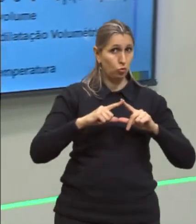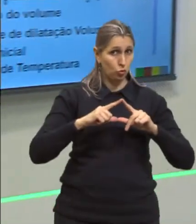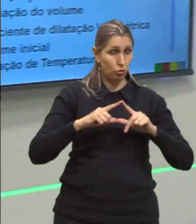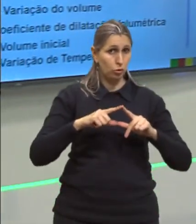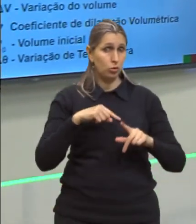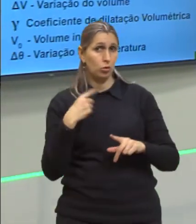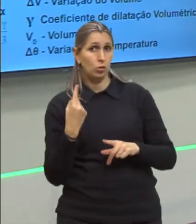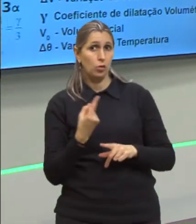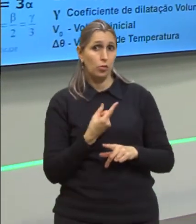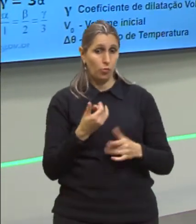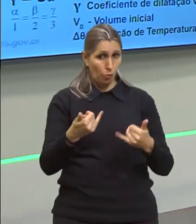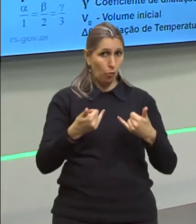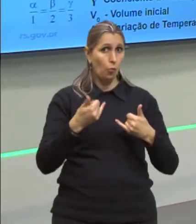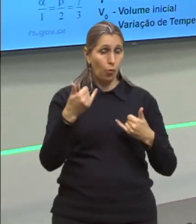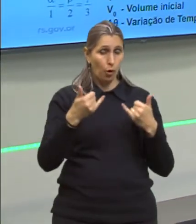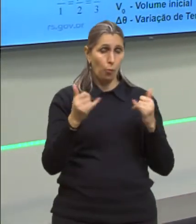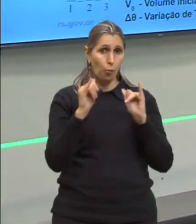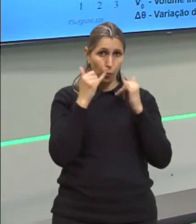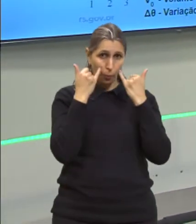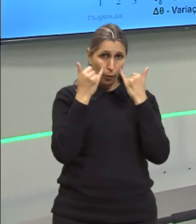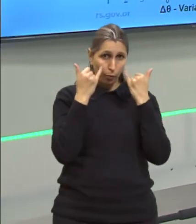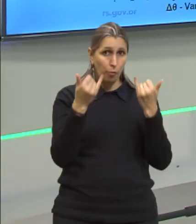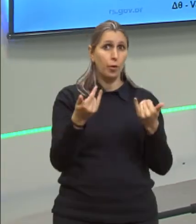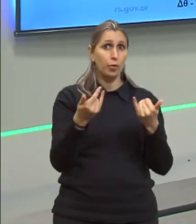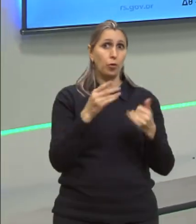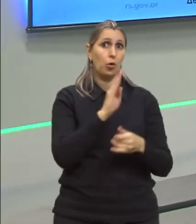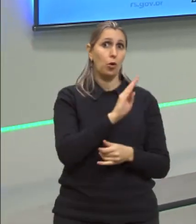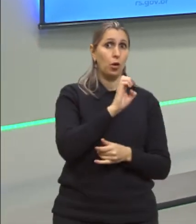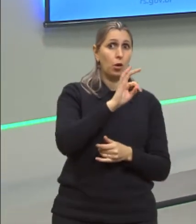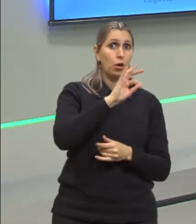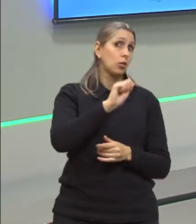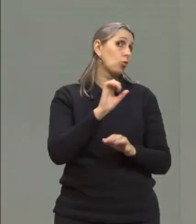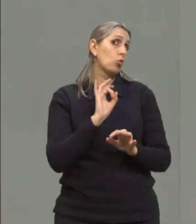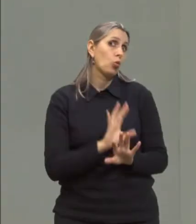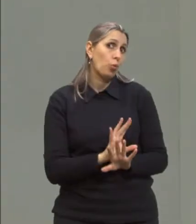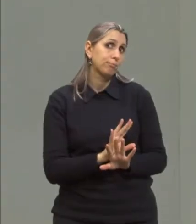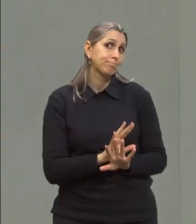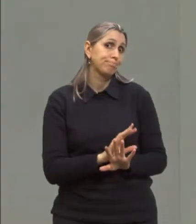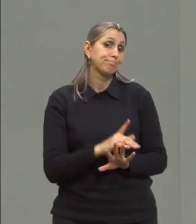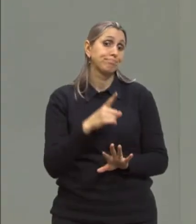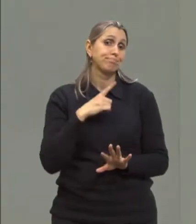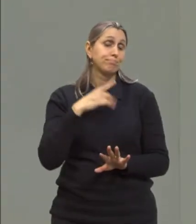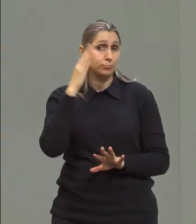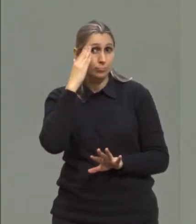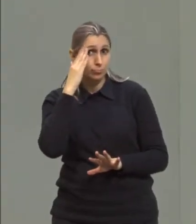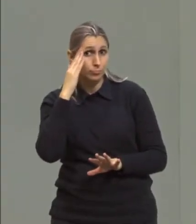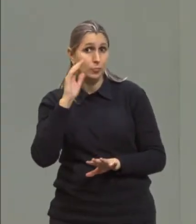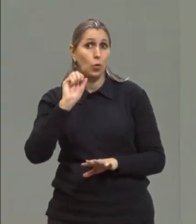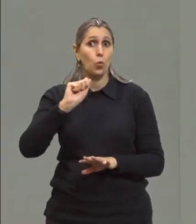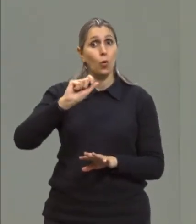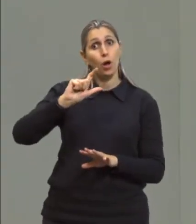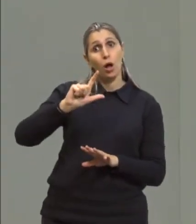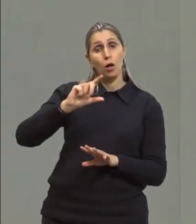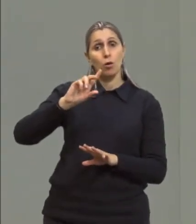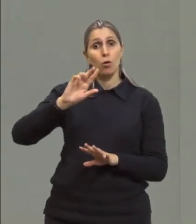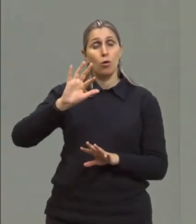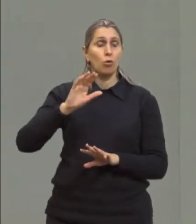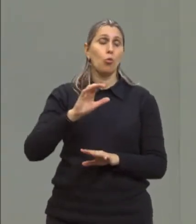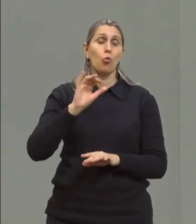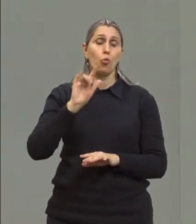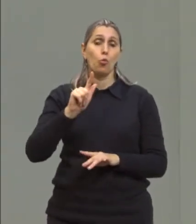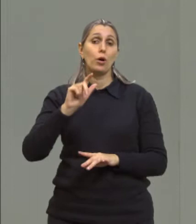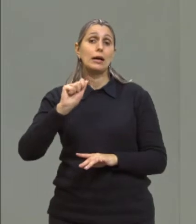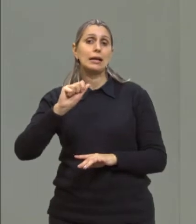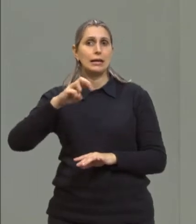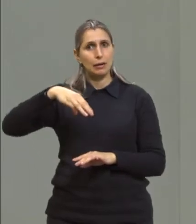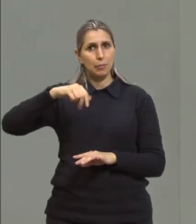se ele nos der uma informação, por exemplo, ele nos dá o beta só. E nós temos que saber o alfa, o gama para calcular.